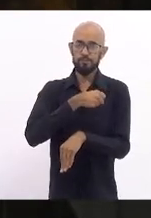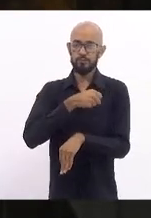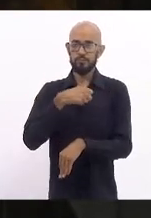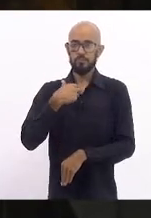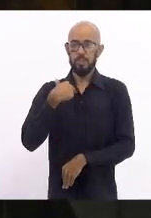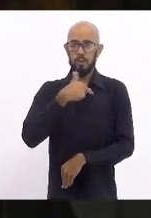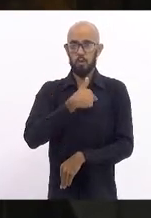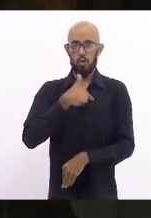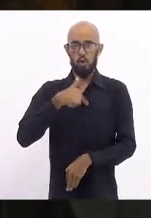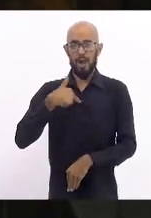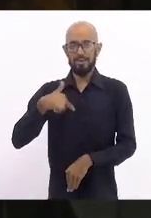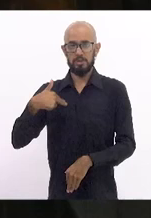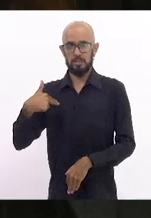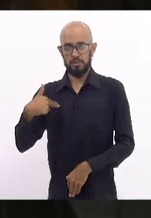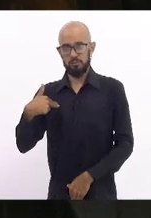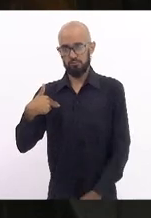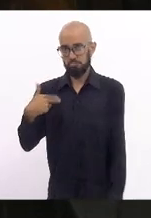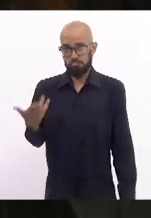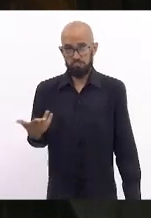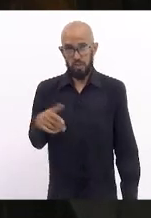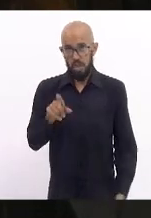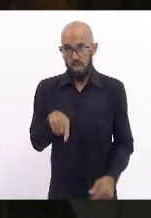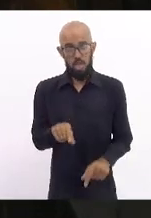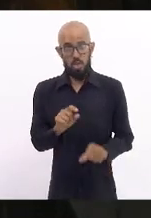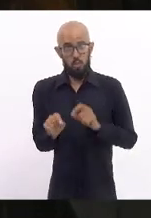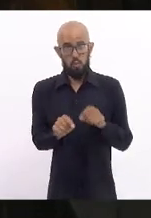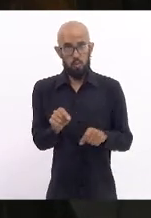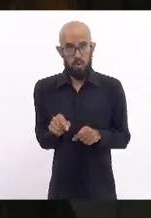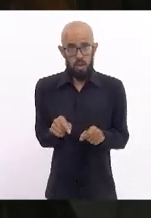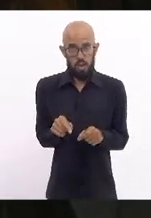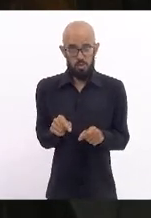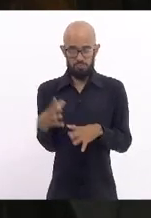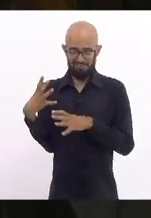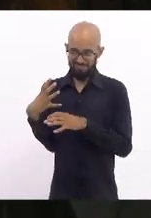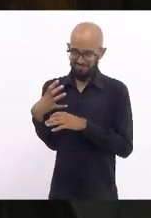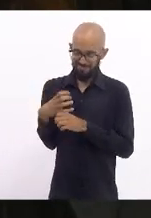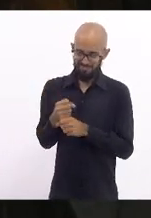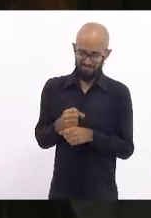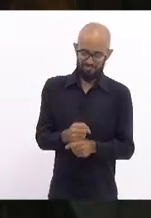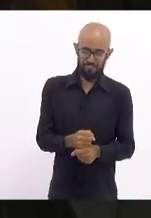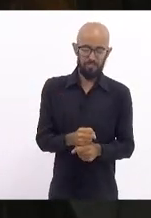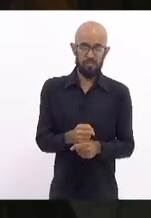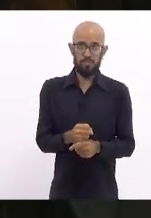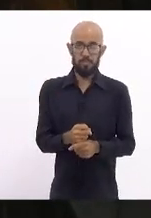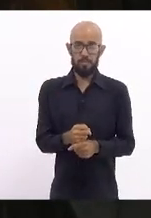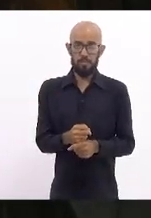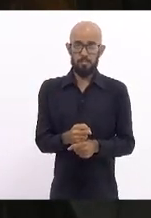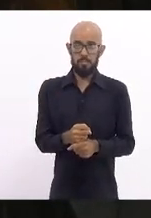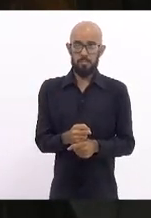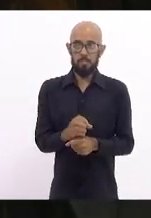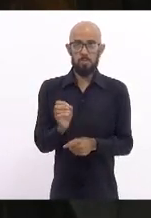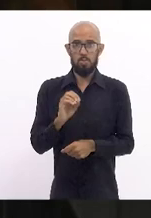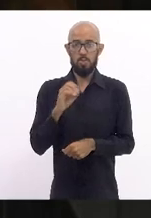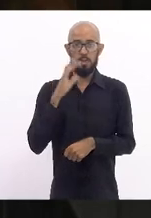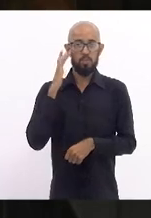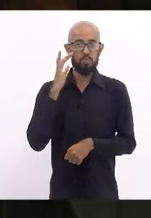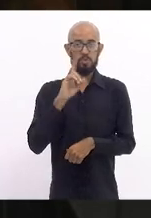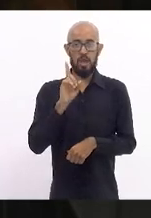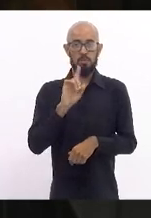É uma equação, como a gente diz em engenharia e matemática, que ninguém sabe resolver,